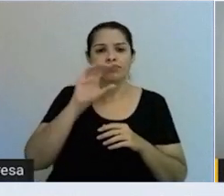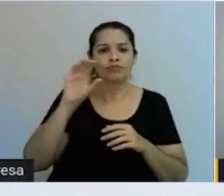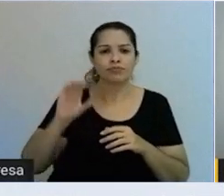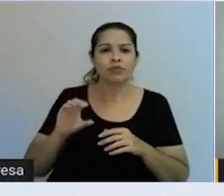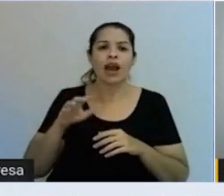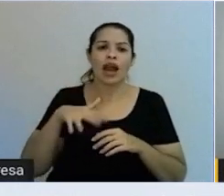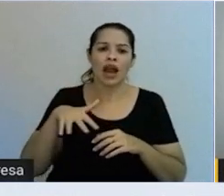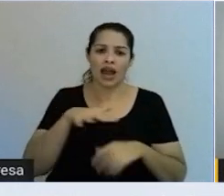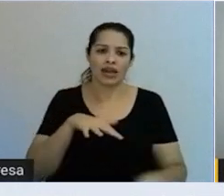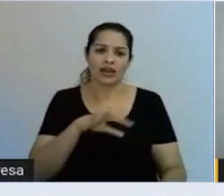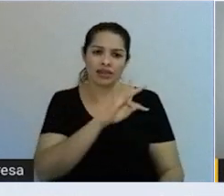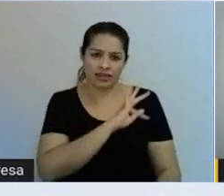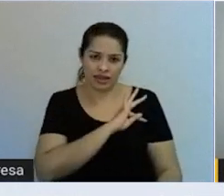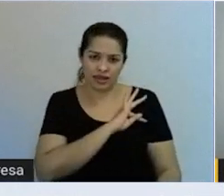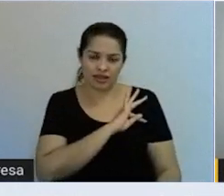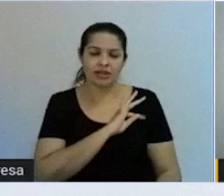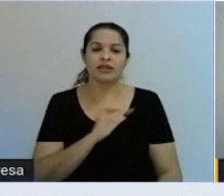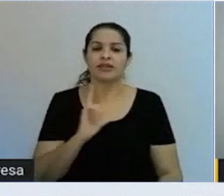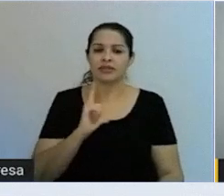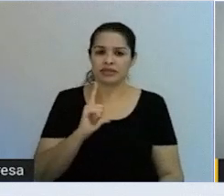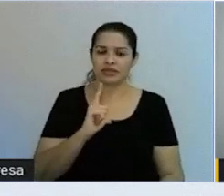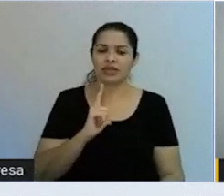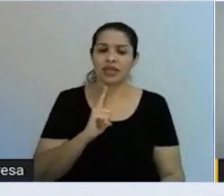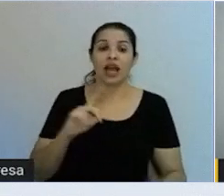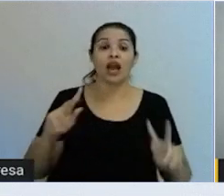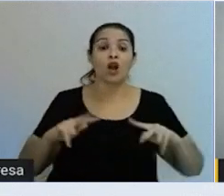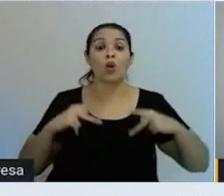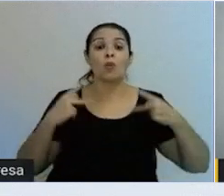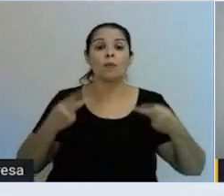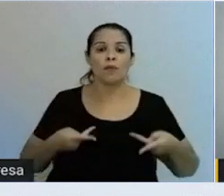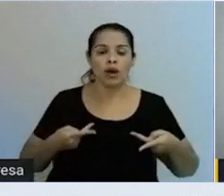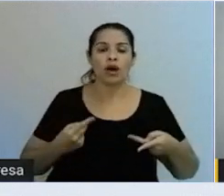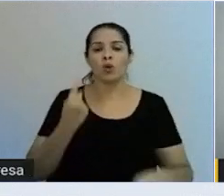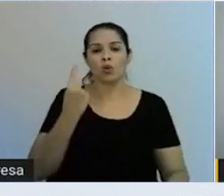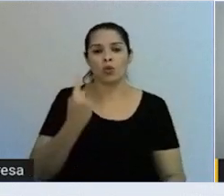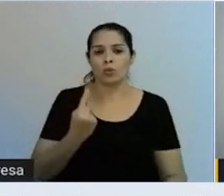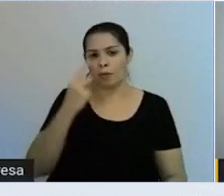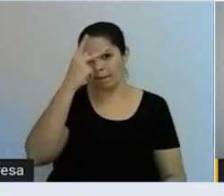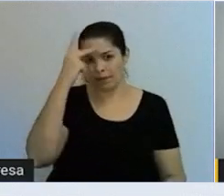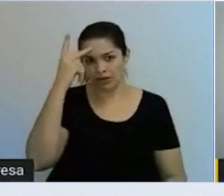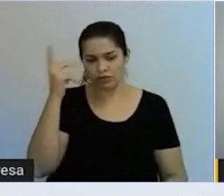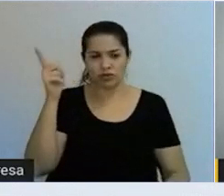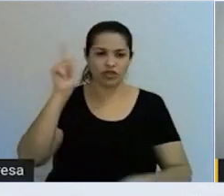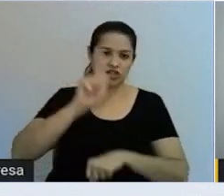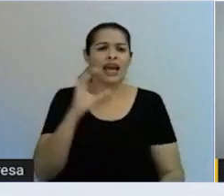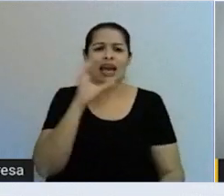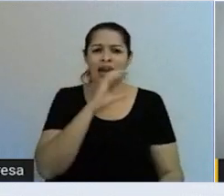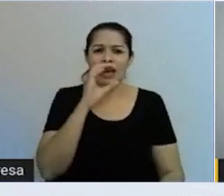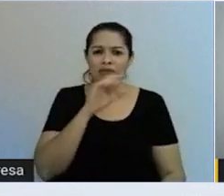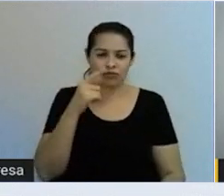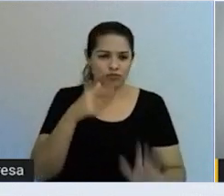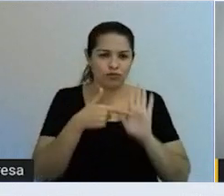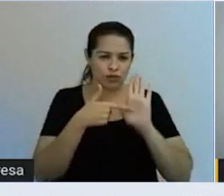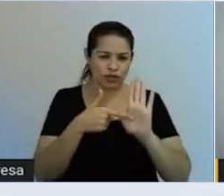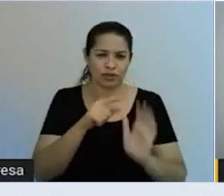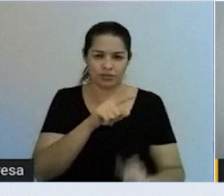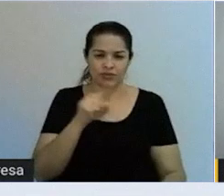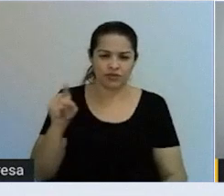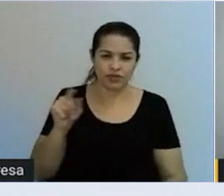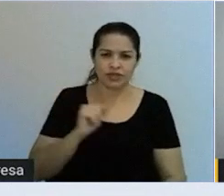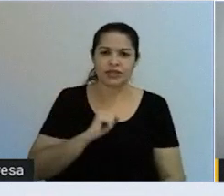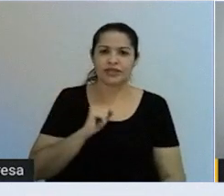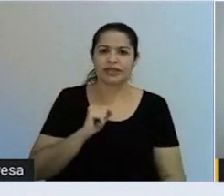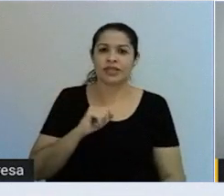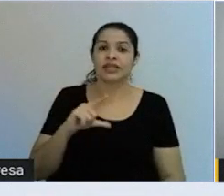todos os pilares técnicos têm o comando de um gestor único, De um líder. A gente chama de líder. Nós temos lá o pilar de